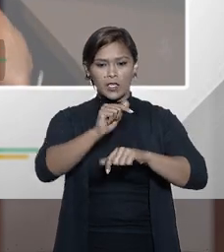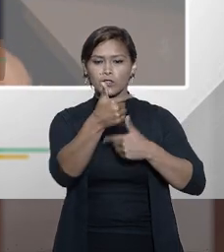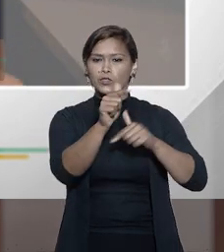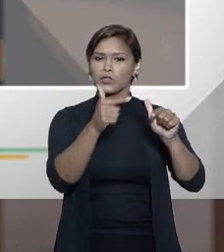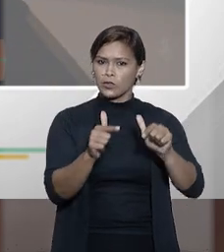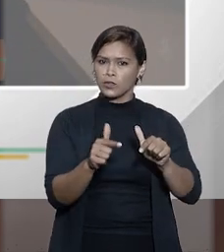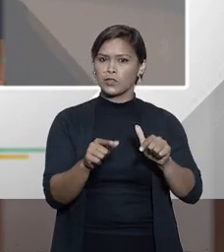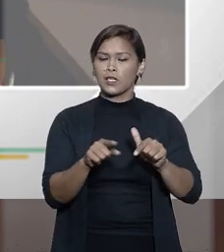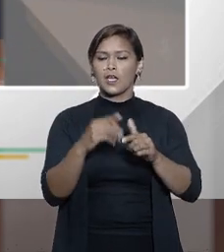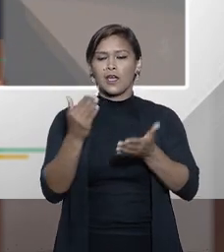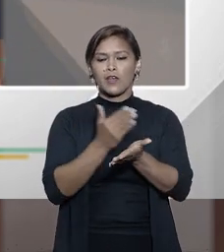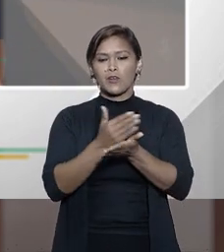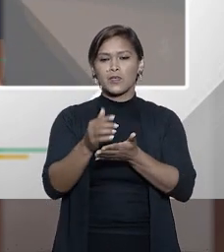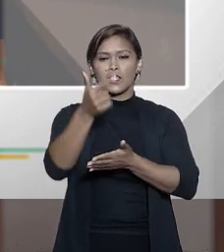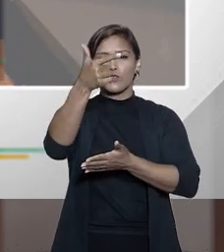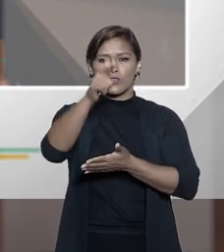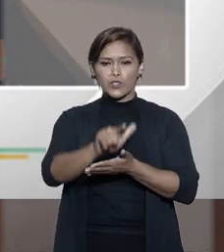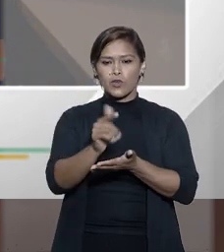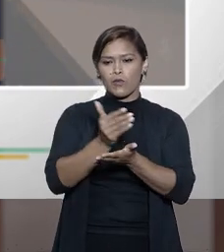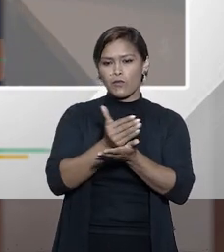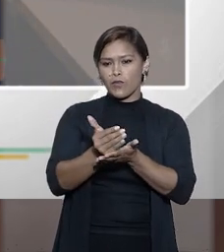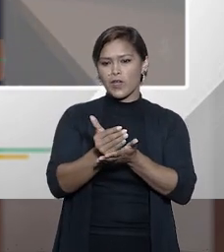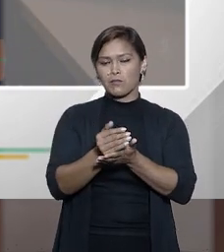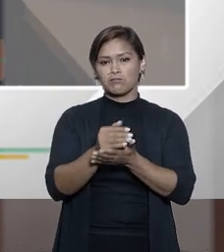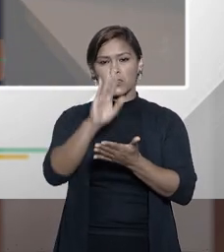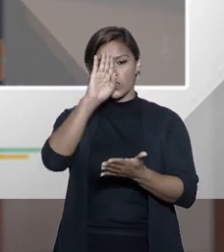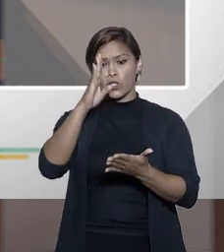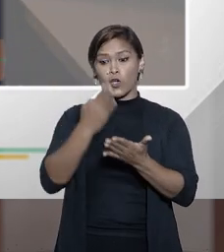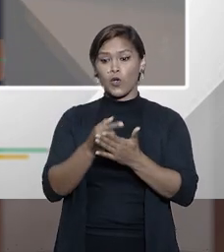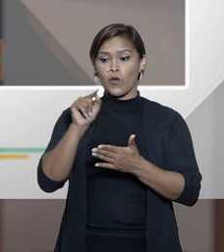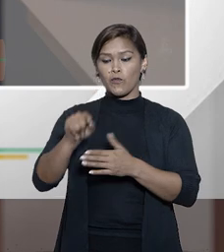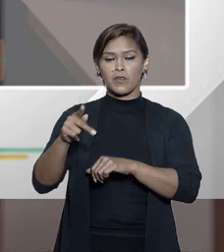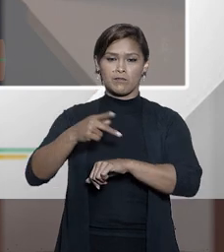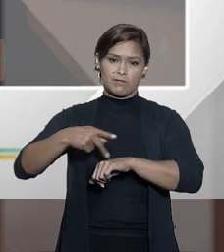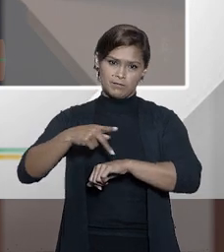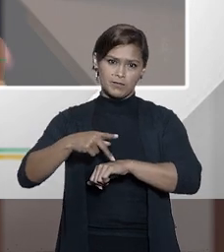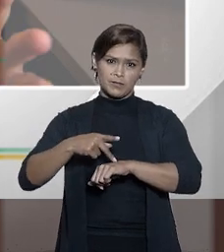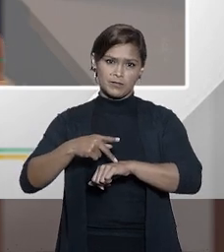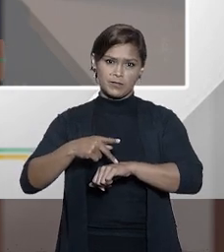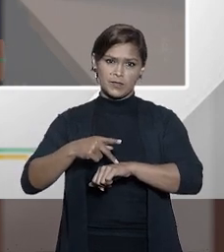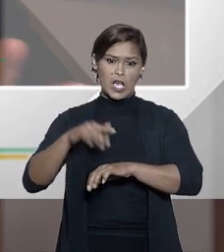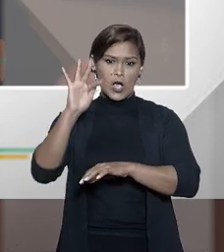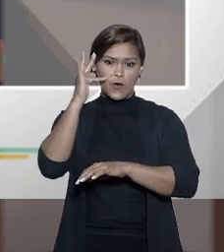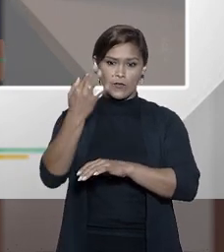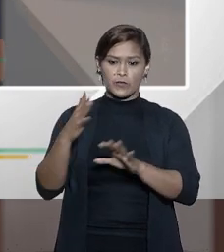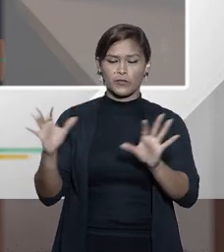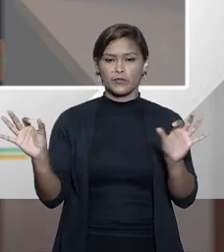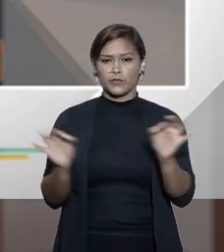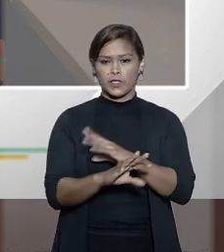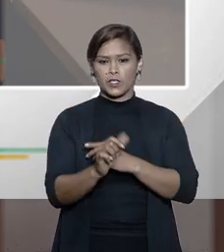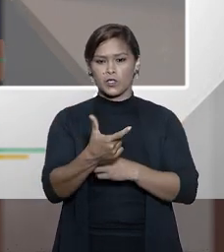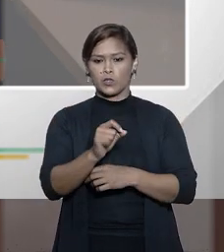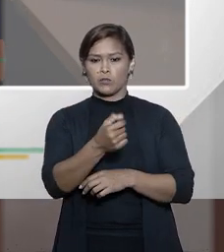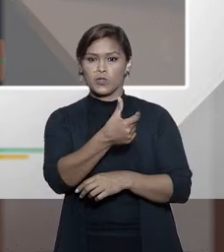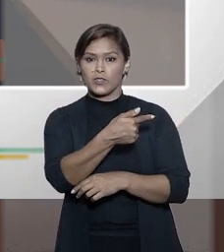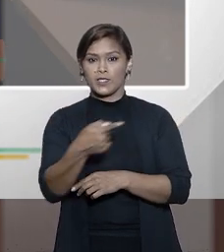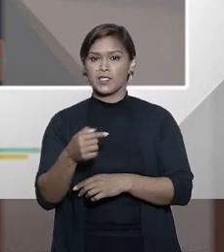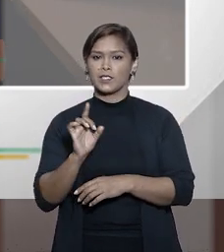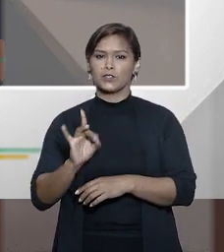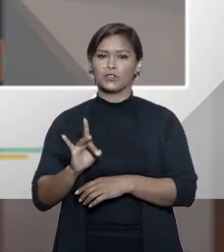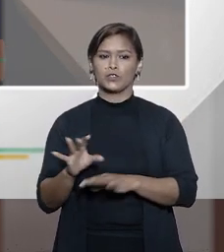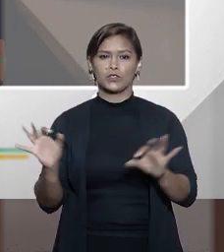estrangeiros e recomeçar do zero porque nós não confiamos naquele país isso só acabou em 2017